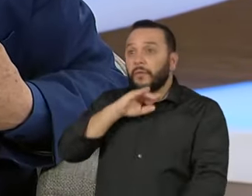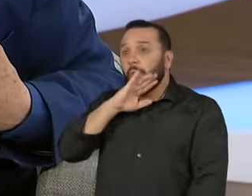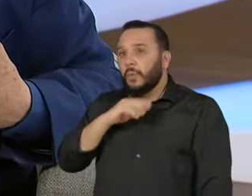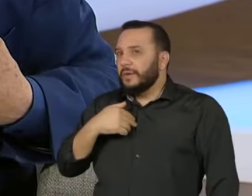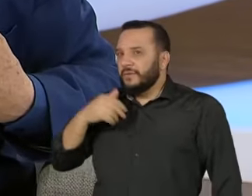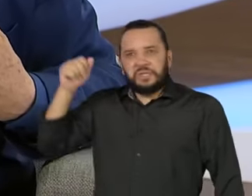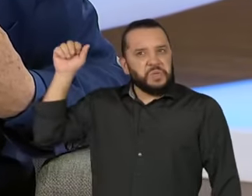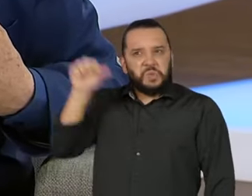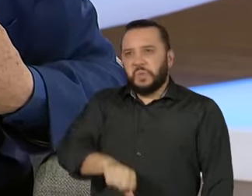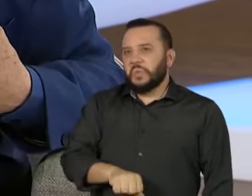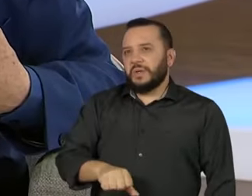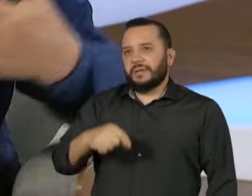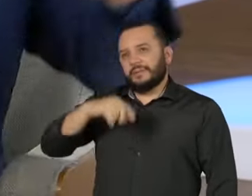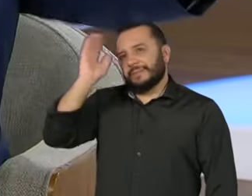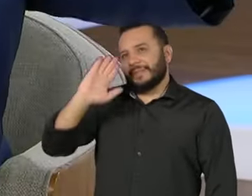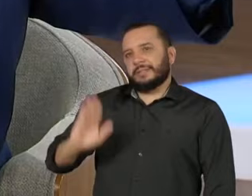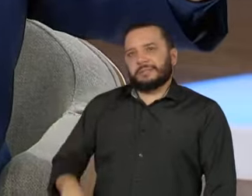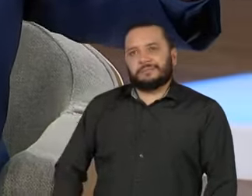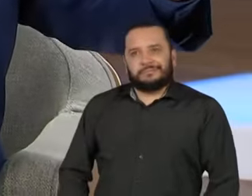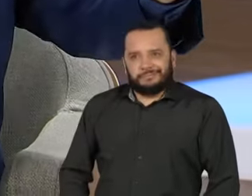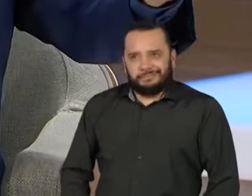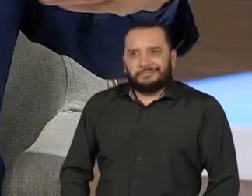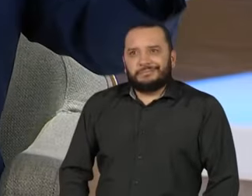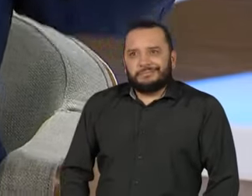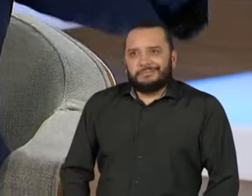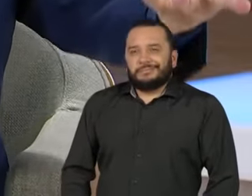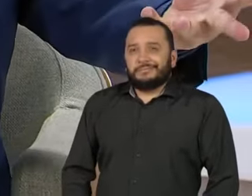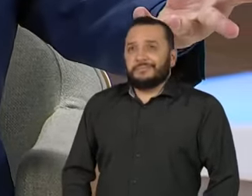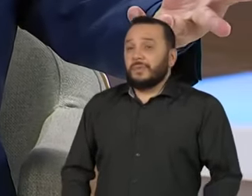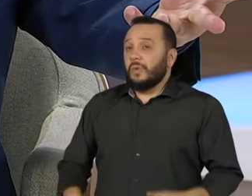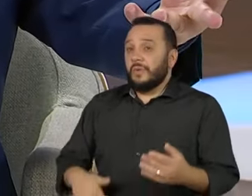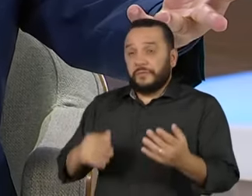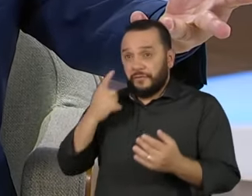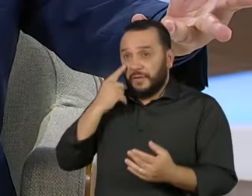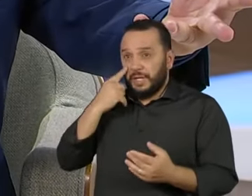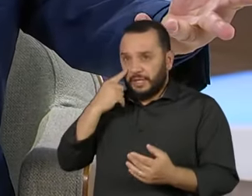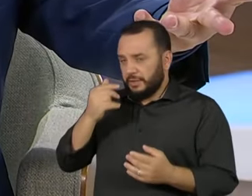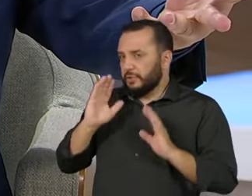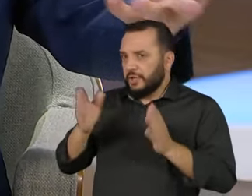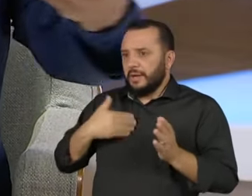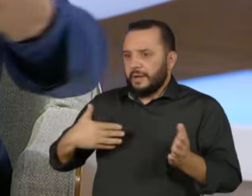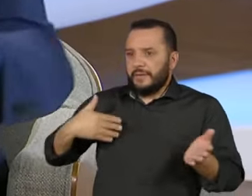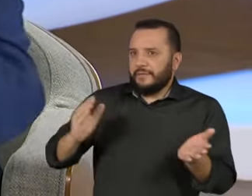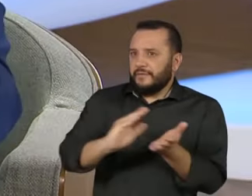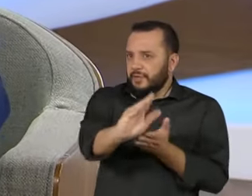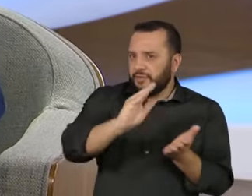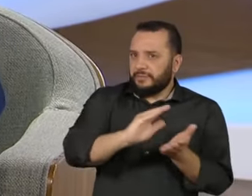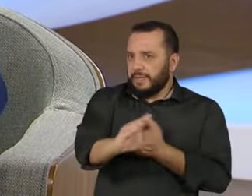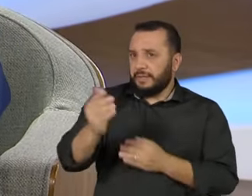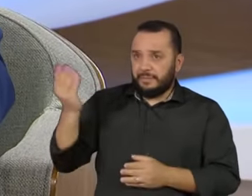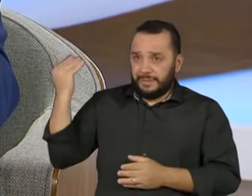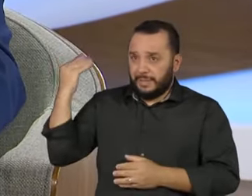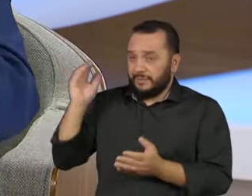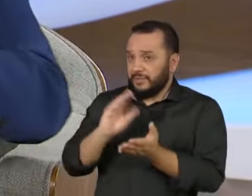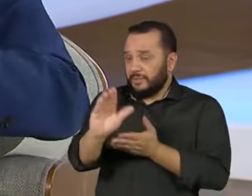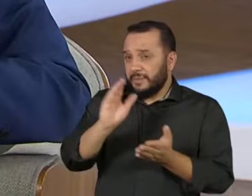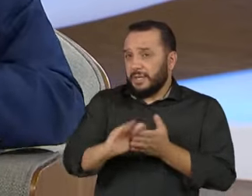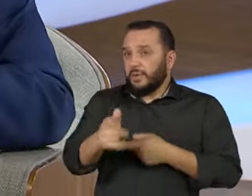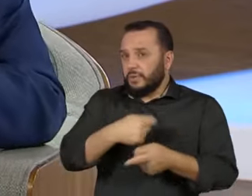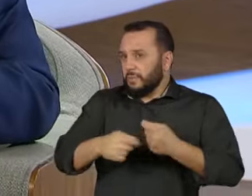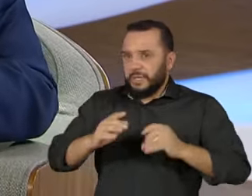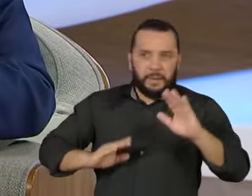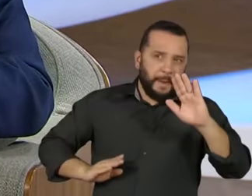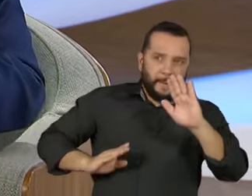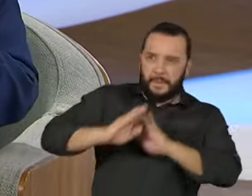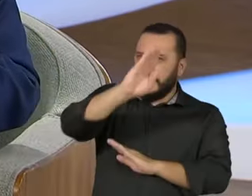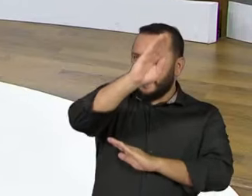péssimo para o país. Olha como que impulsionou a economia, o grau de investimento lá atrás e como freou a